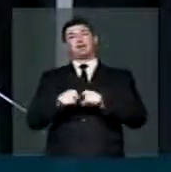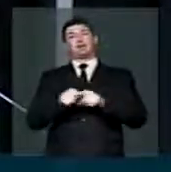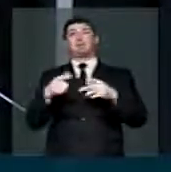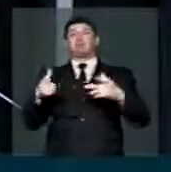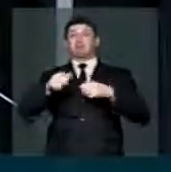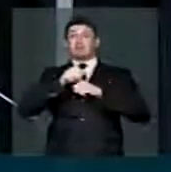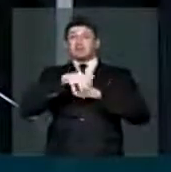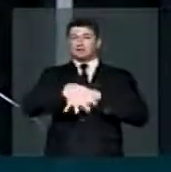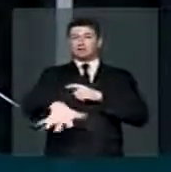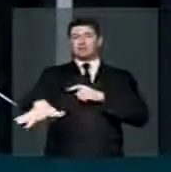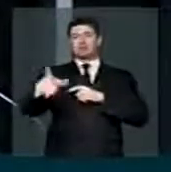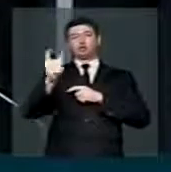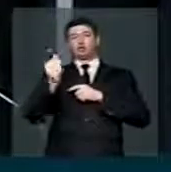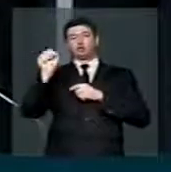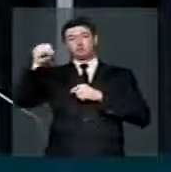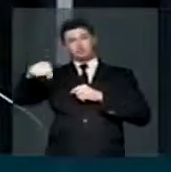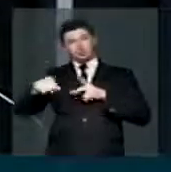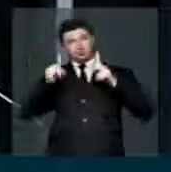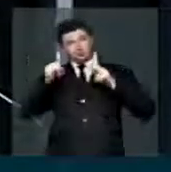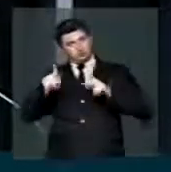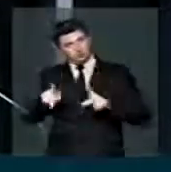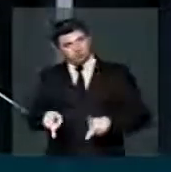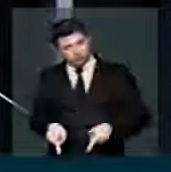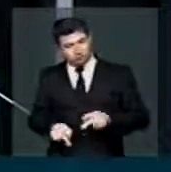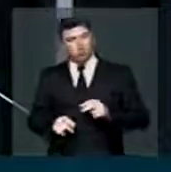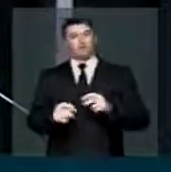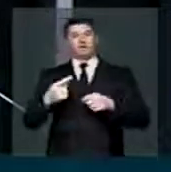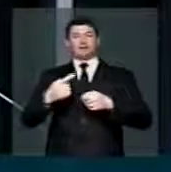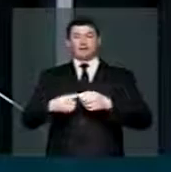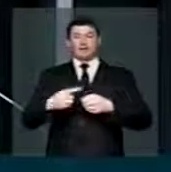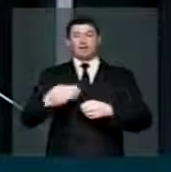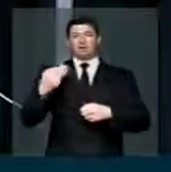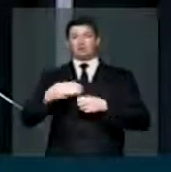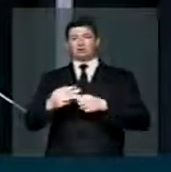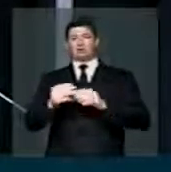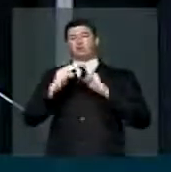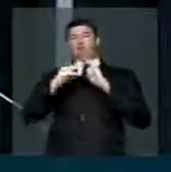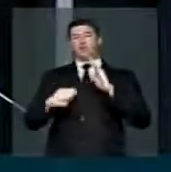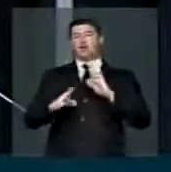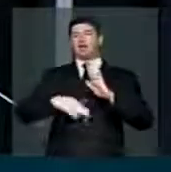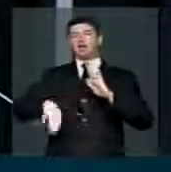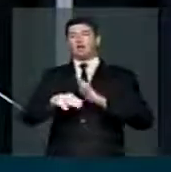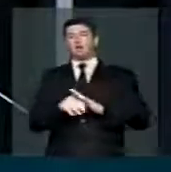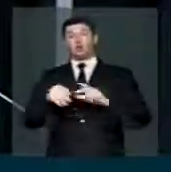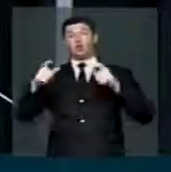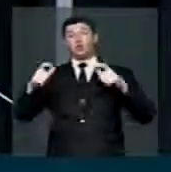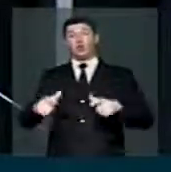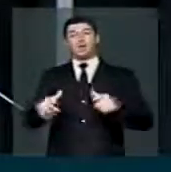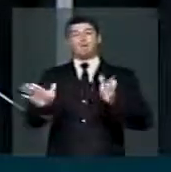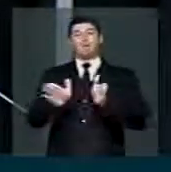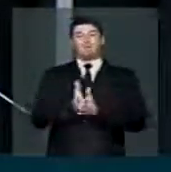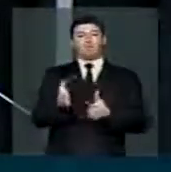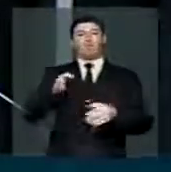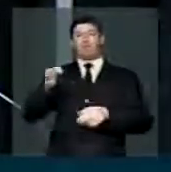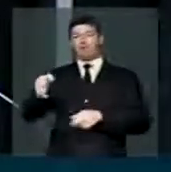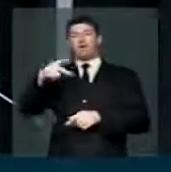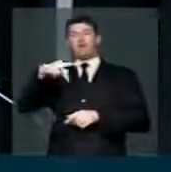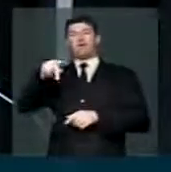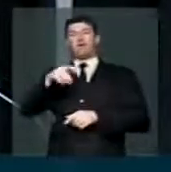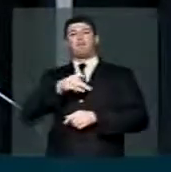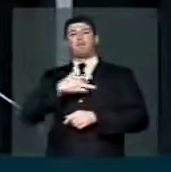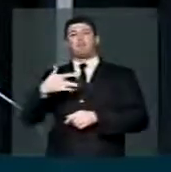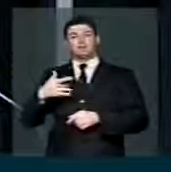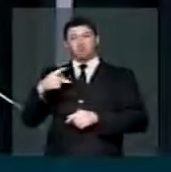distribuir dinheiro para o povo das vilas, dos bairros, da periferia, o povo pobre que vai no posto de saúde,